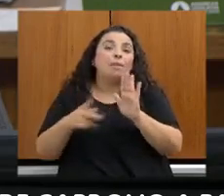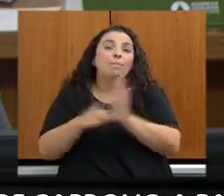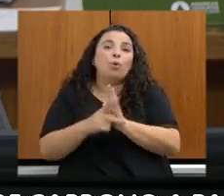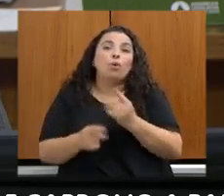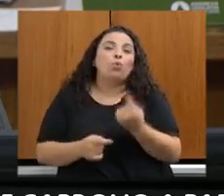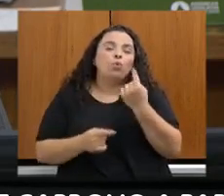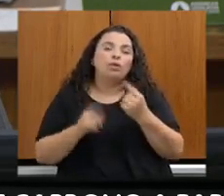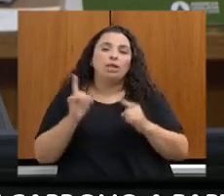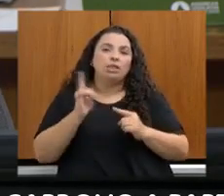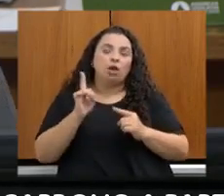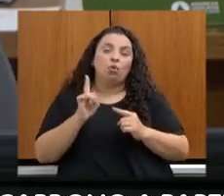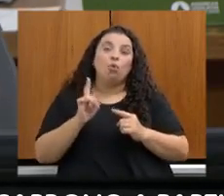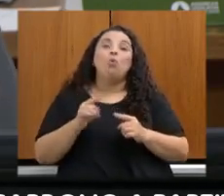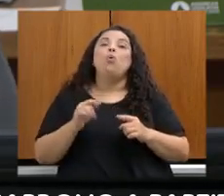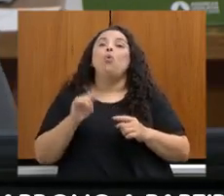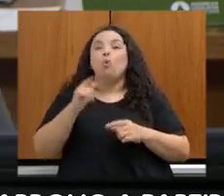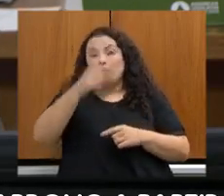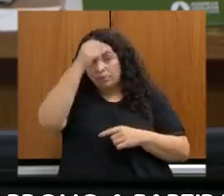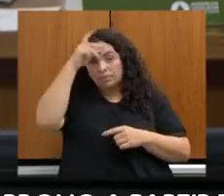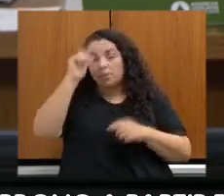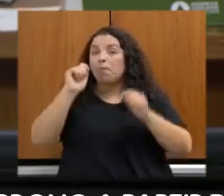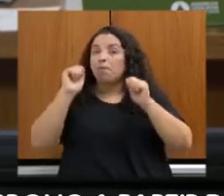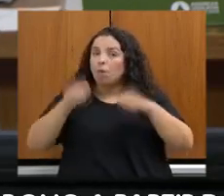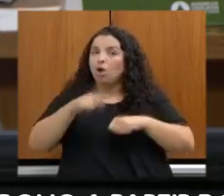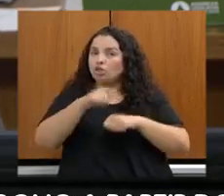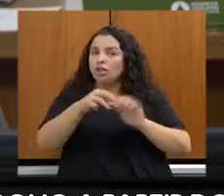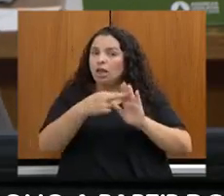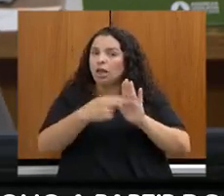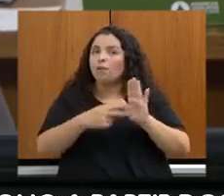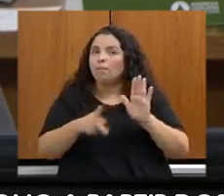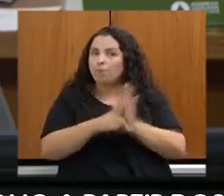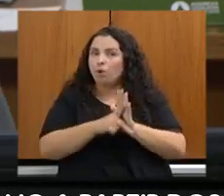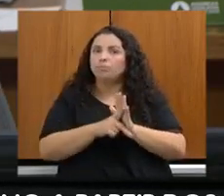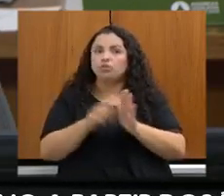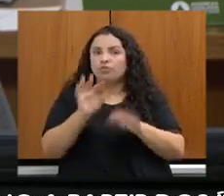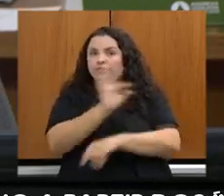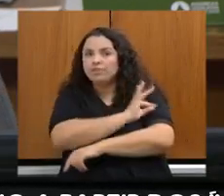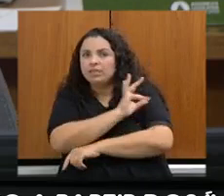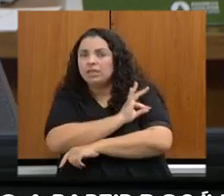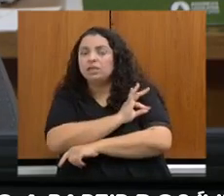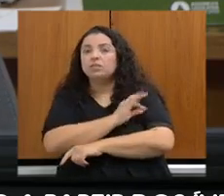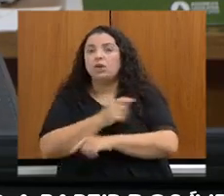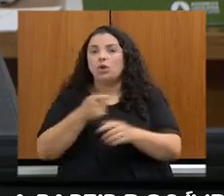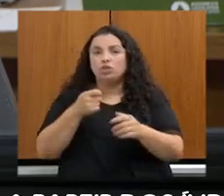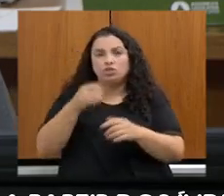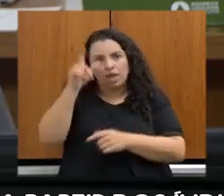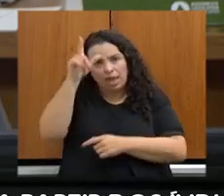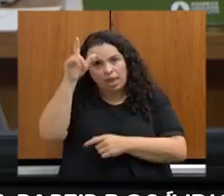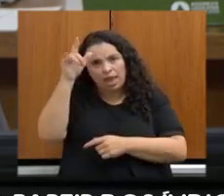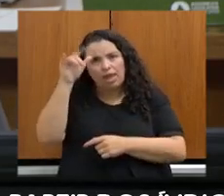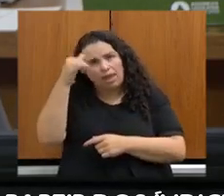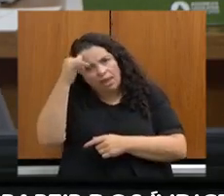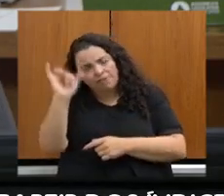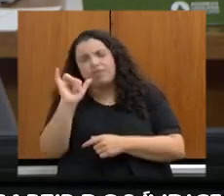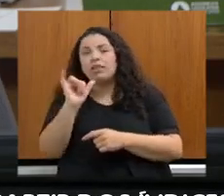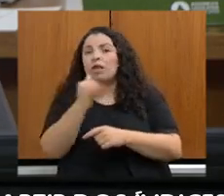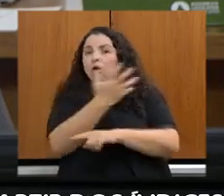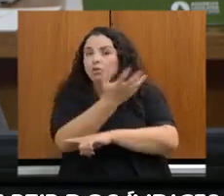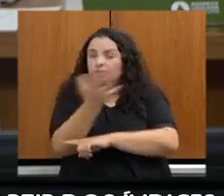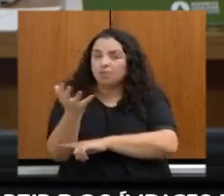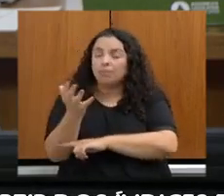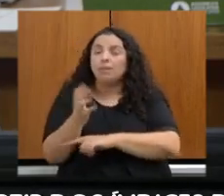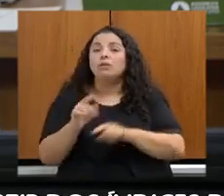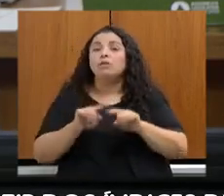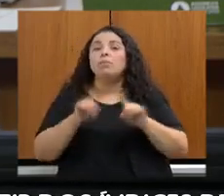de fiscalização de combate ao desmatamento. Então, nós estamos à disposição para ajudar, para discutir com vocês essa forma de se